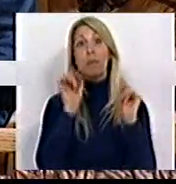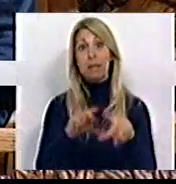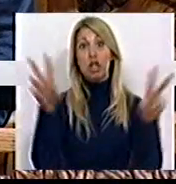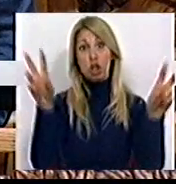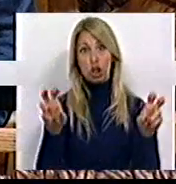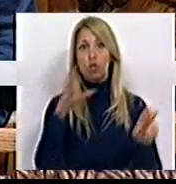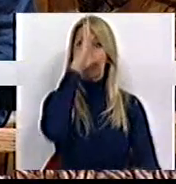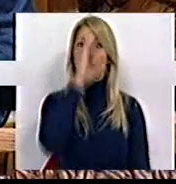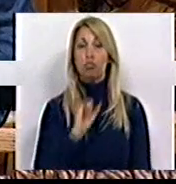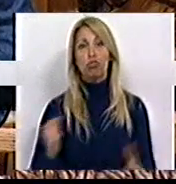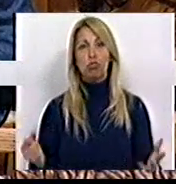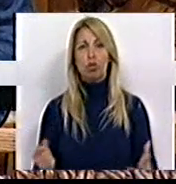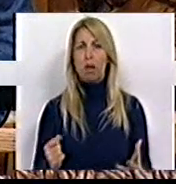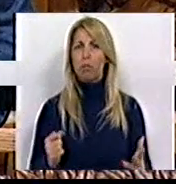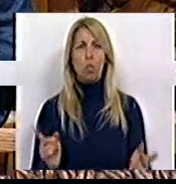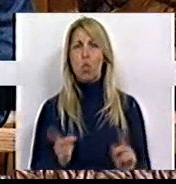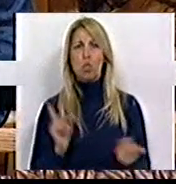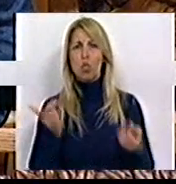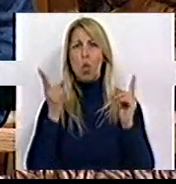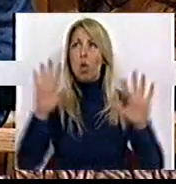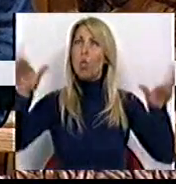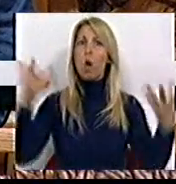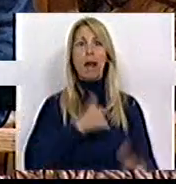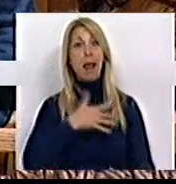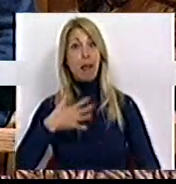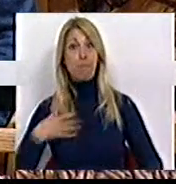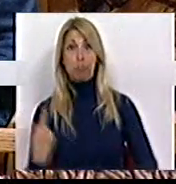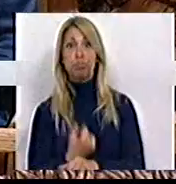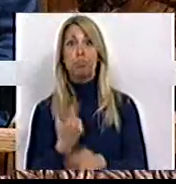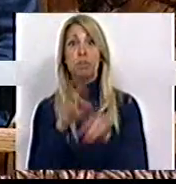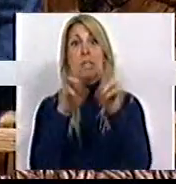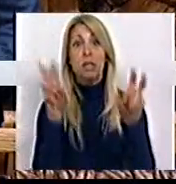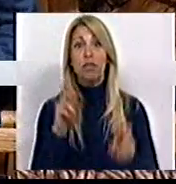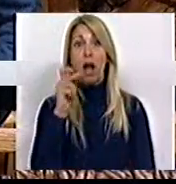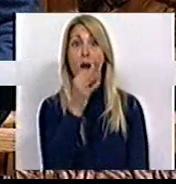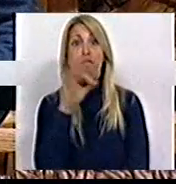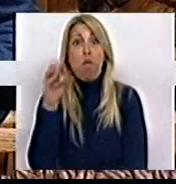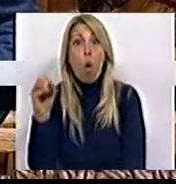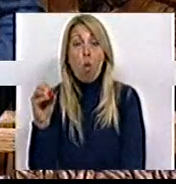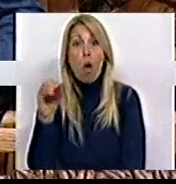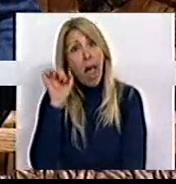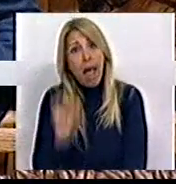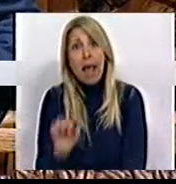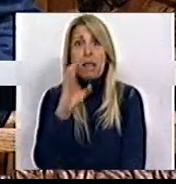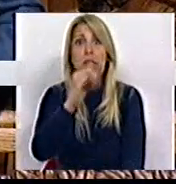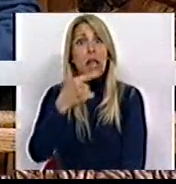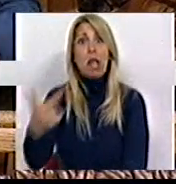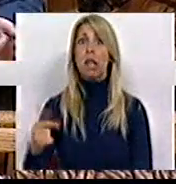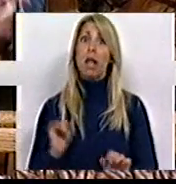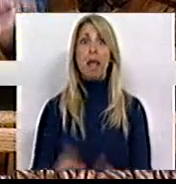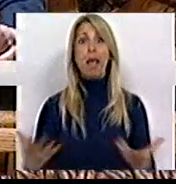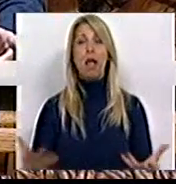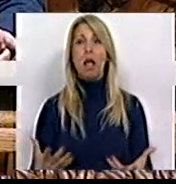títulos do Estado. Não é em qualquer empresa que se adquire certificados de afogo. É nos Correios. E os Correios,